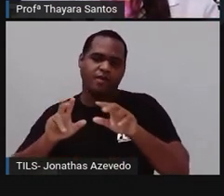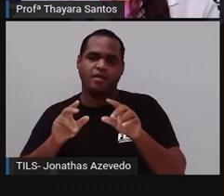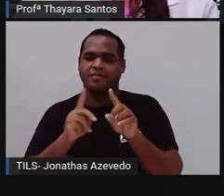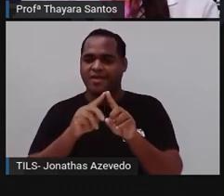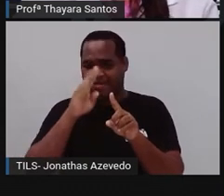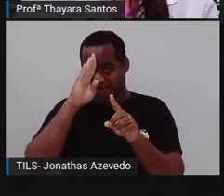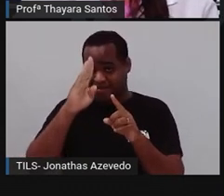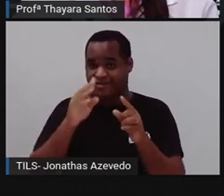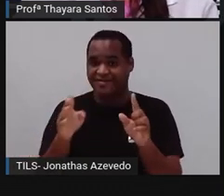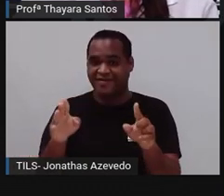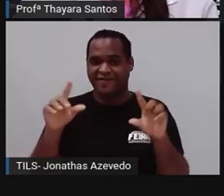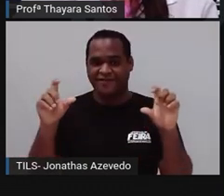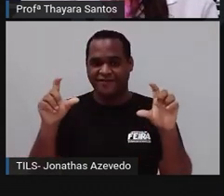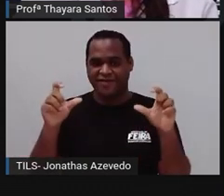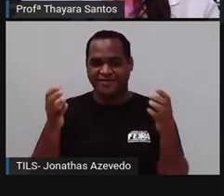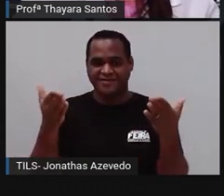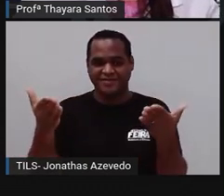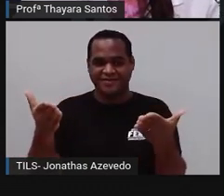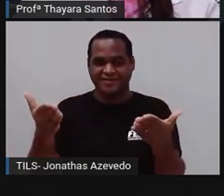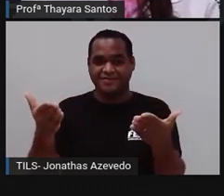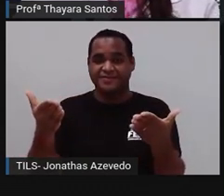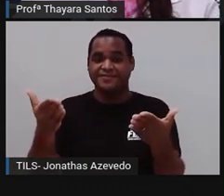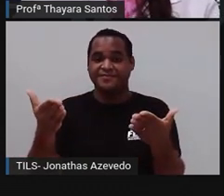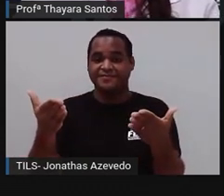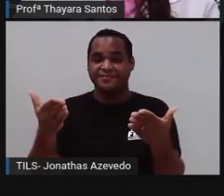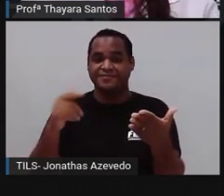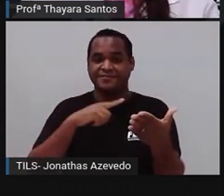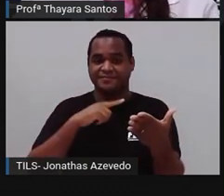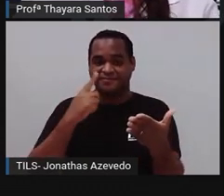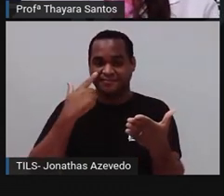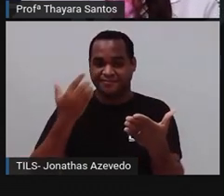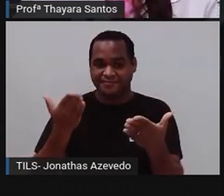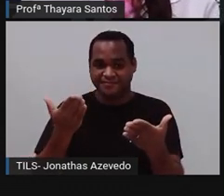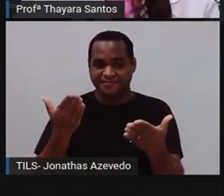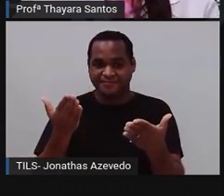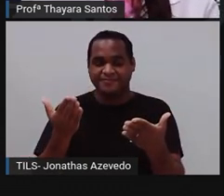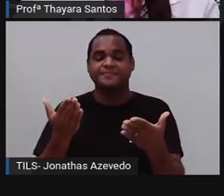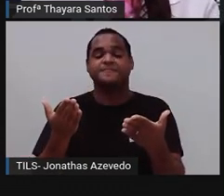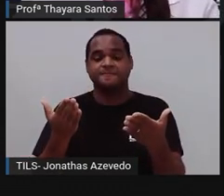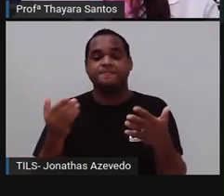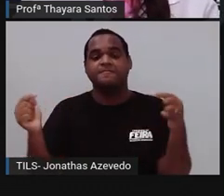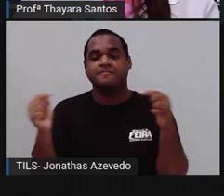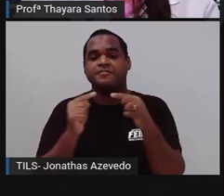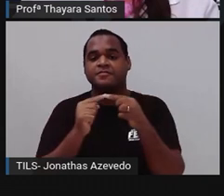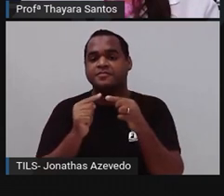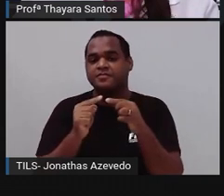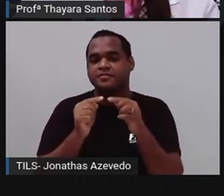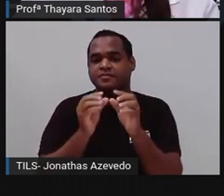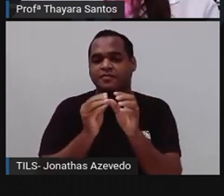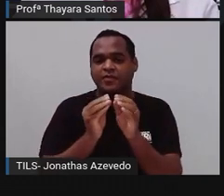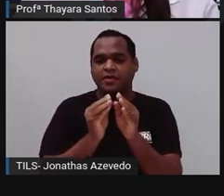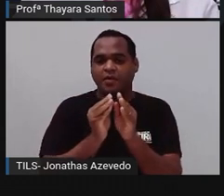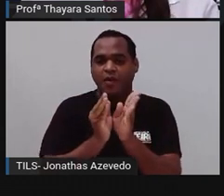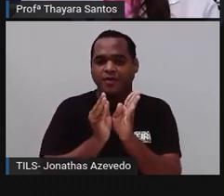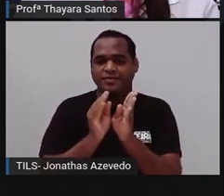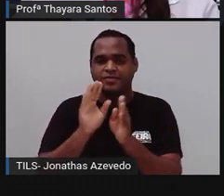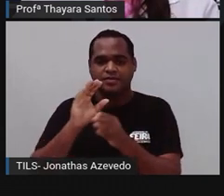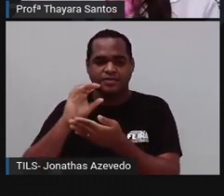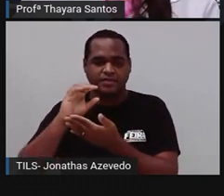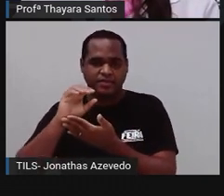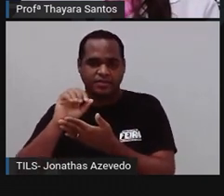principais são essas que vocês estão vendo aí, que eu coloquei no slide para vocês. A gente tem os poríferos que a gente chama de asconóides,